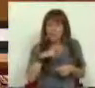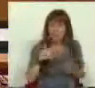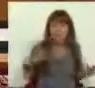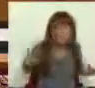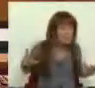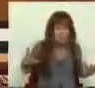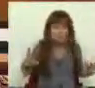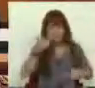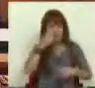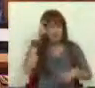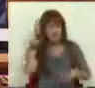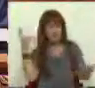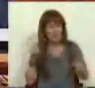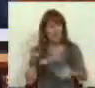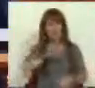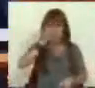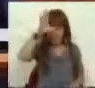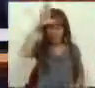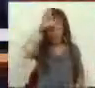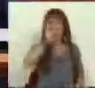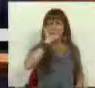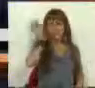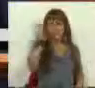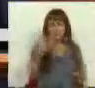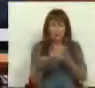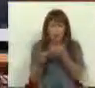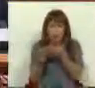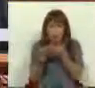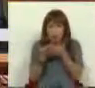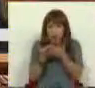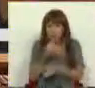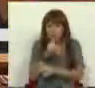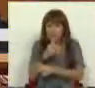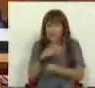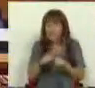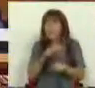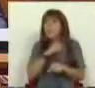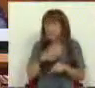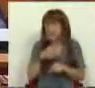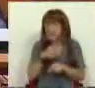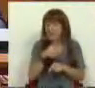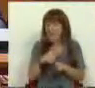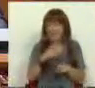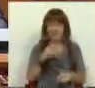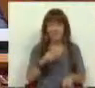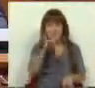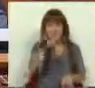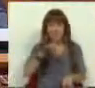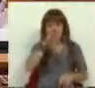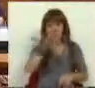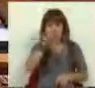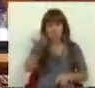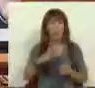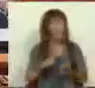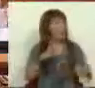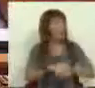portugueses, dos madeirenses, que o Sr. Primeiro-Ministro negociou as medidas que vão permitir a Alberto João